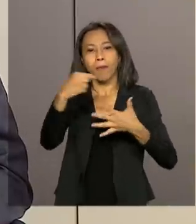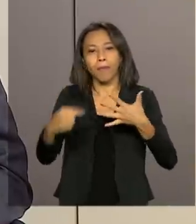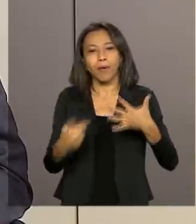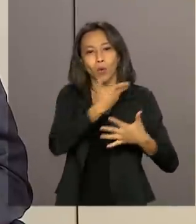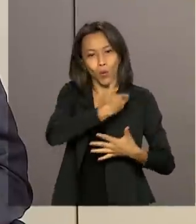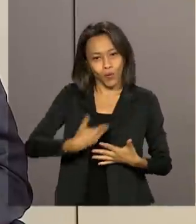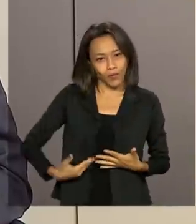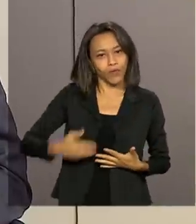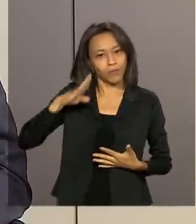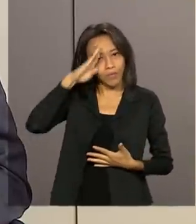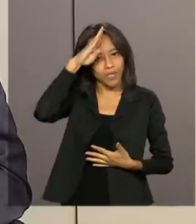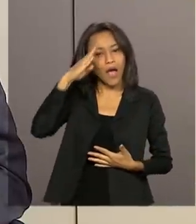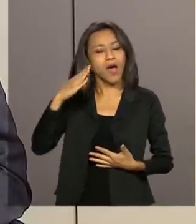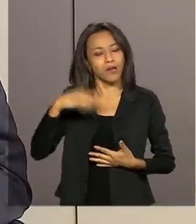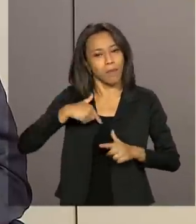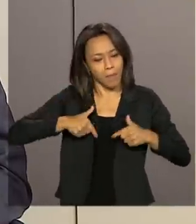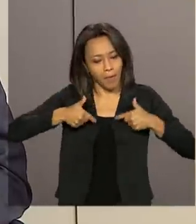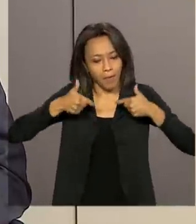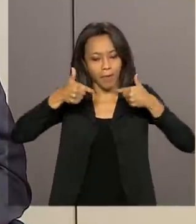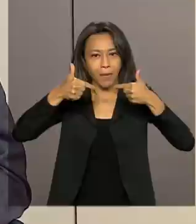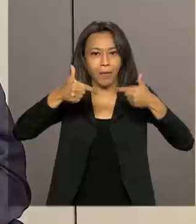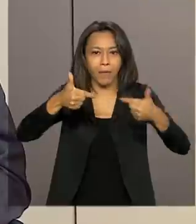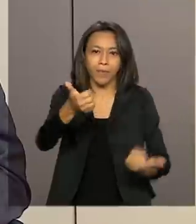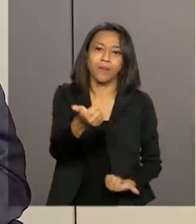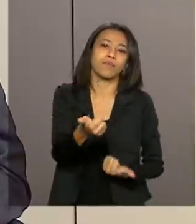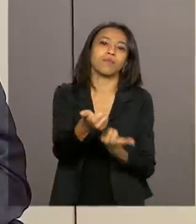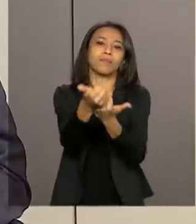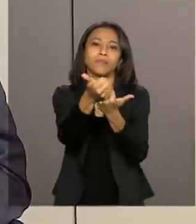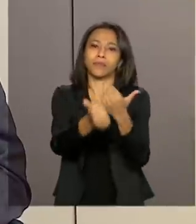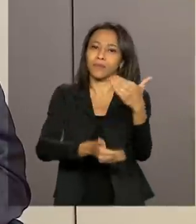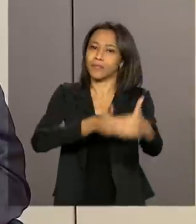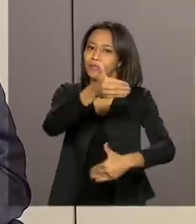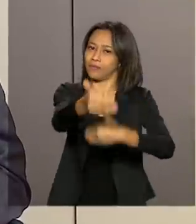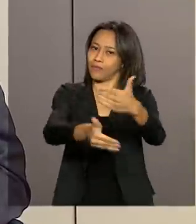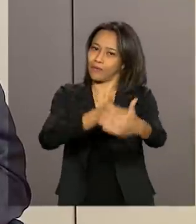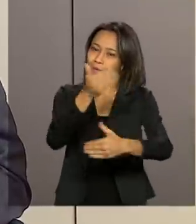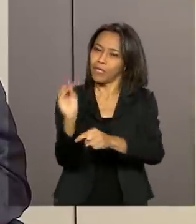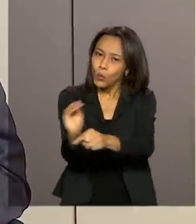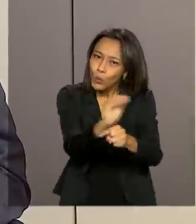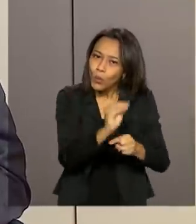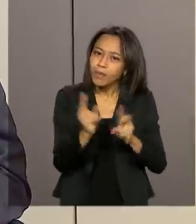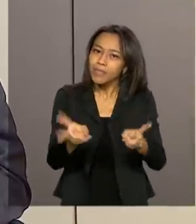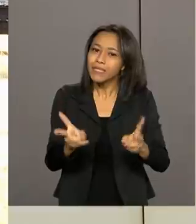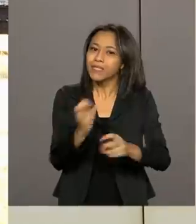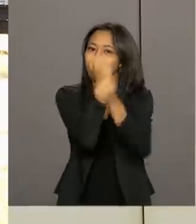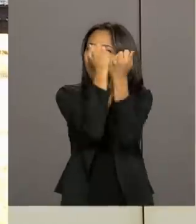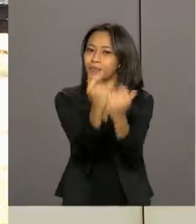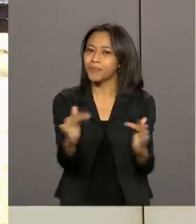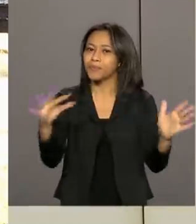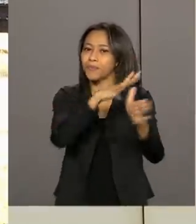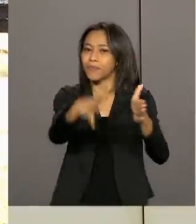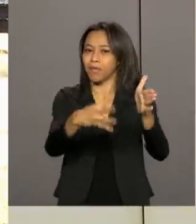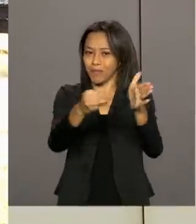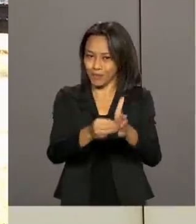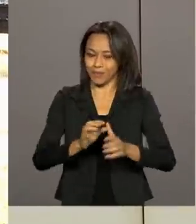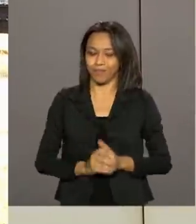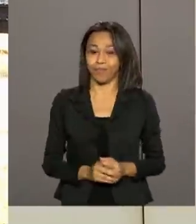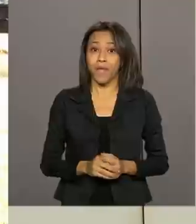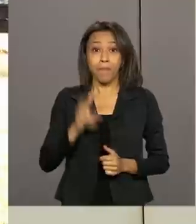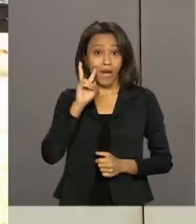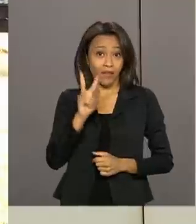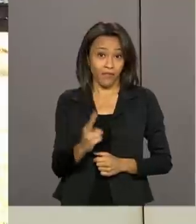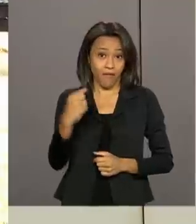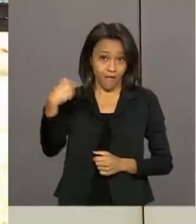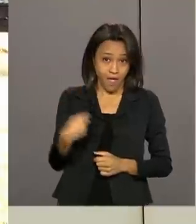presidente Bolsonaro vem fazendo em prol do desenvolvimento da proteção e da preservação da Amazônia. Para ver essas